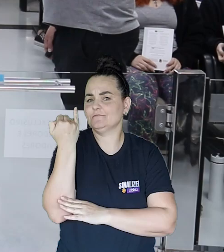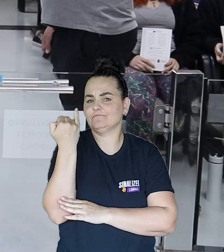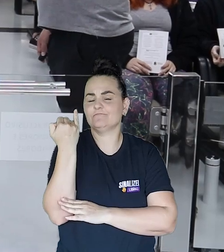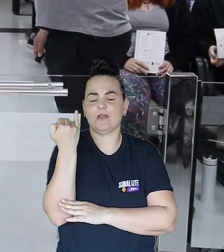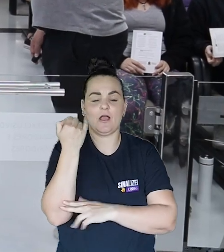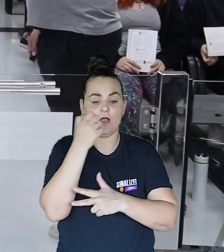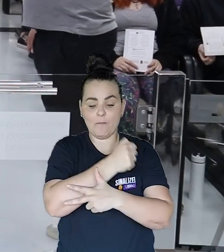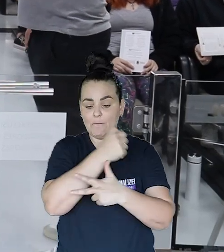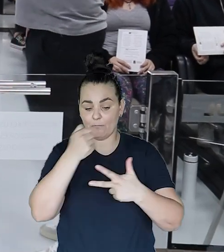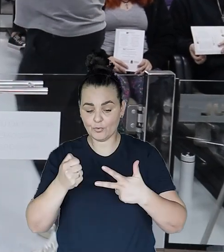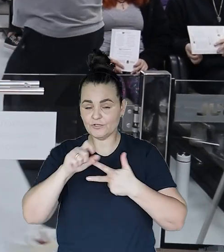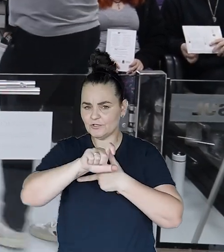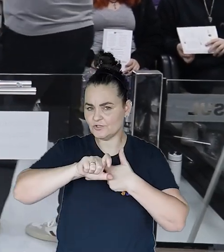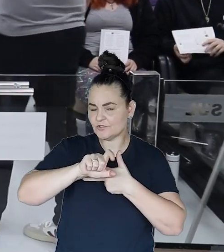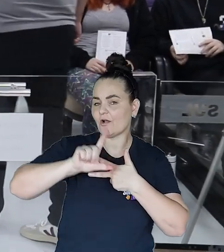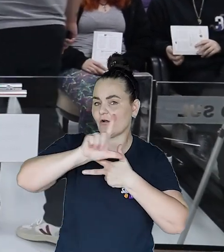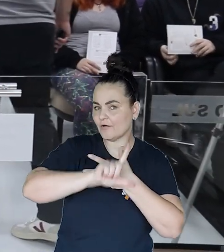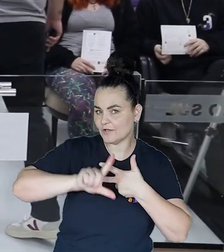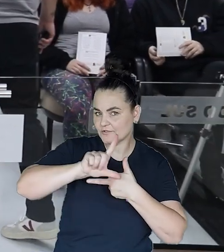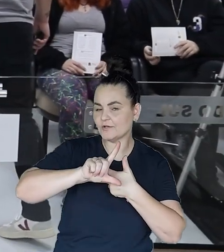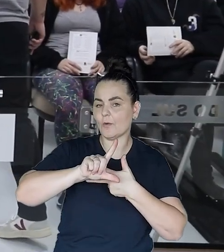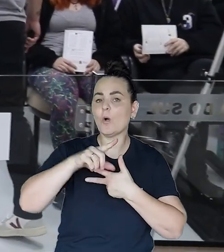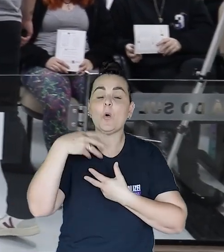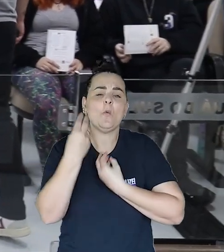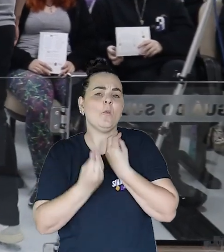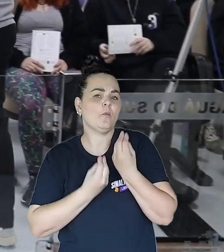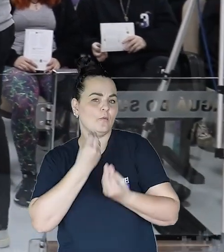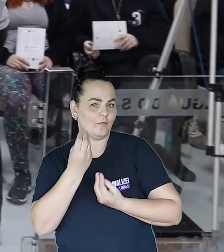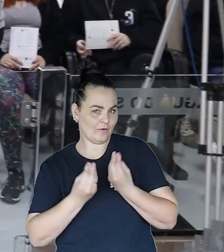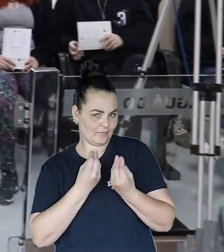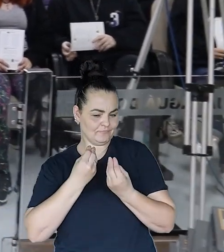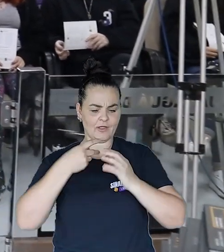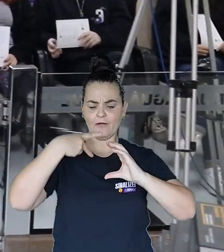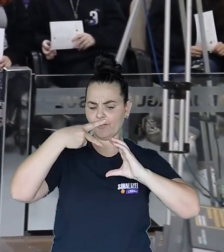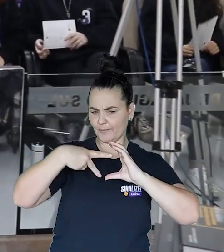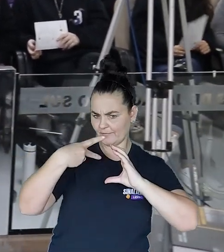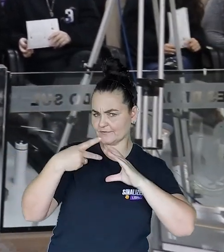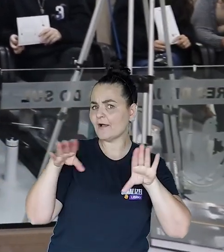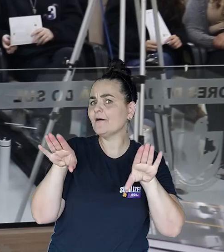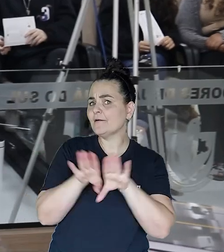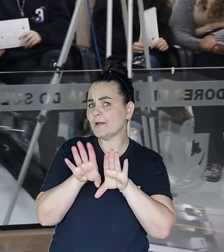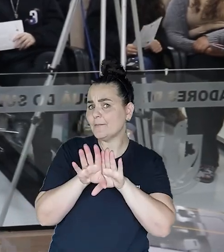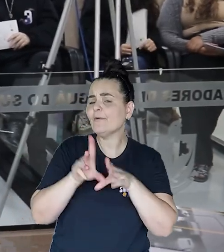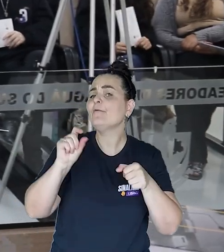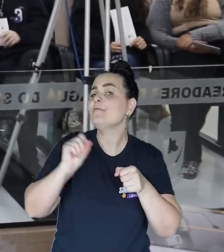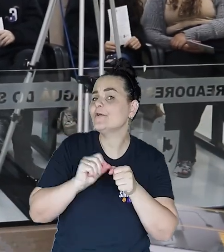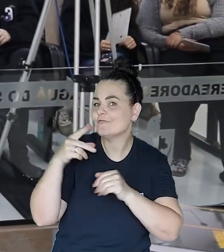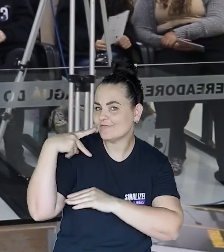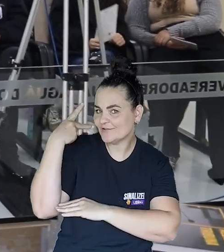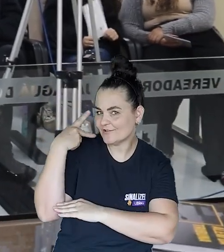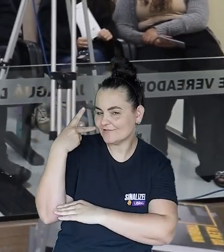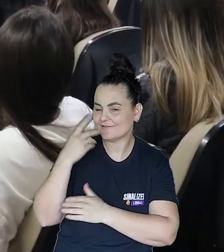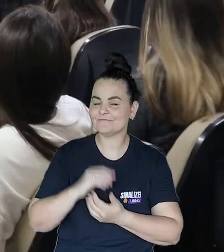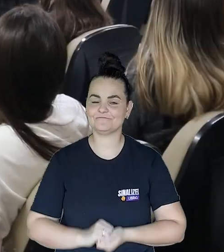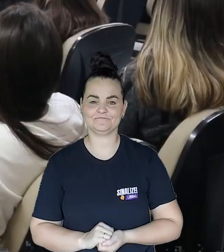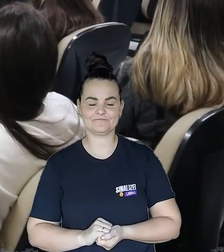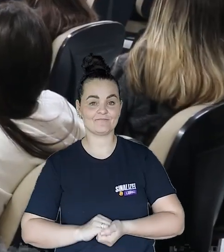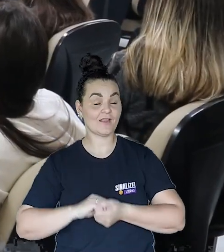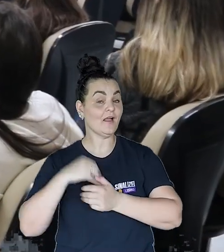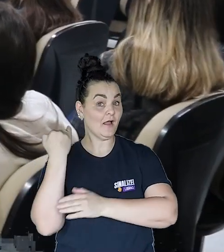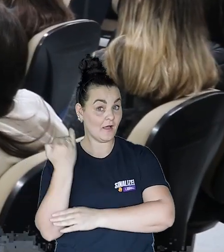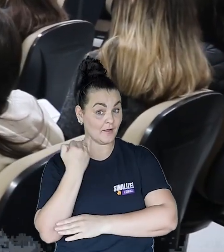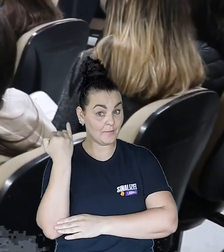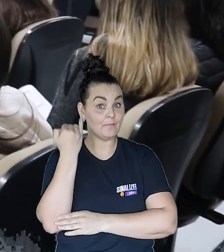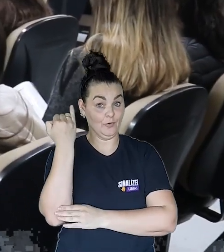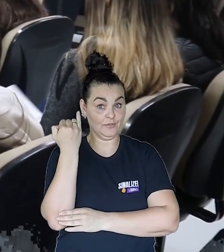atribuições dos poderes legislativo e executivo, o funcionamento da Câmara e o papel dos vereadores. A